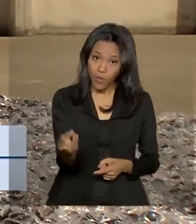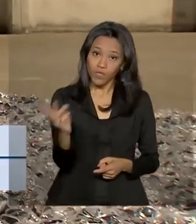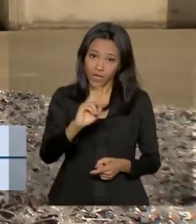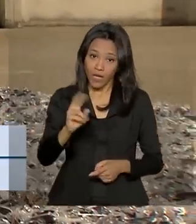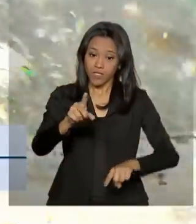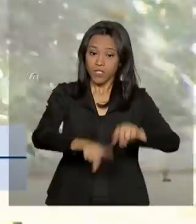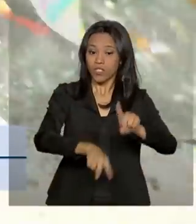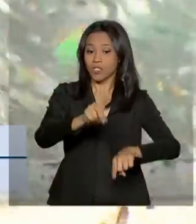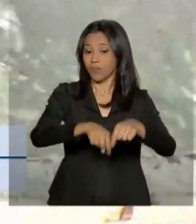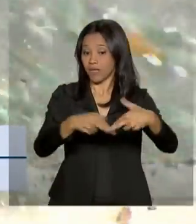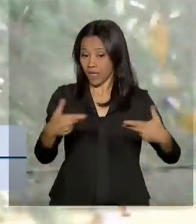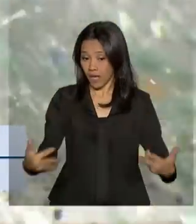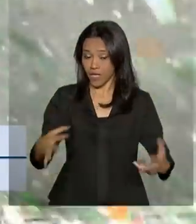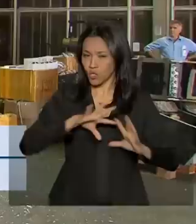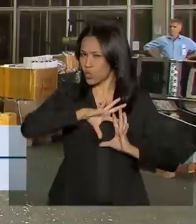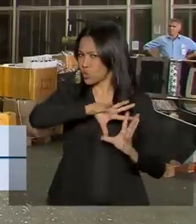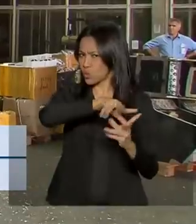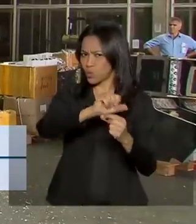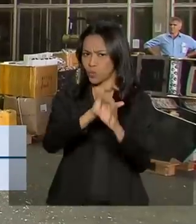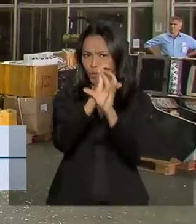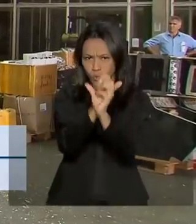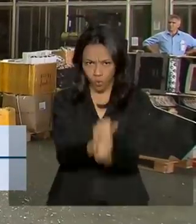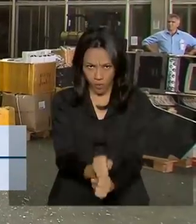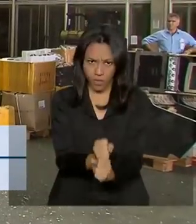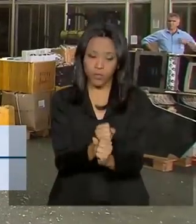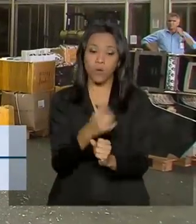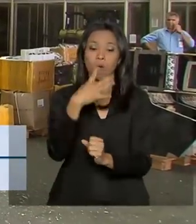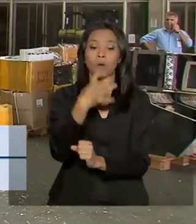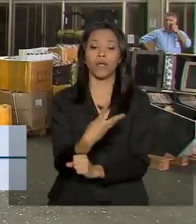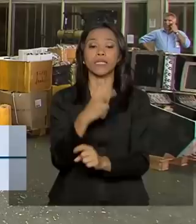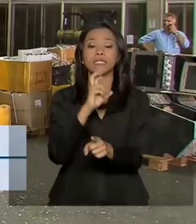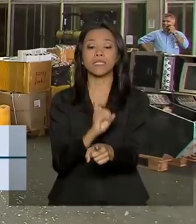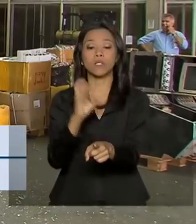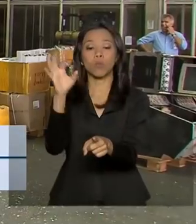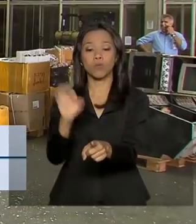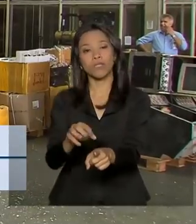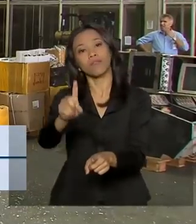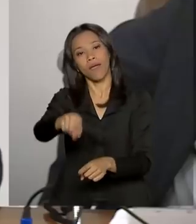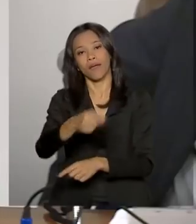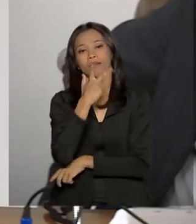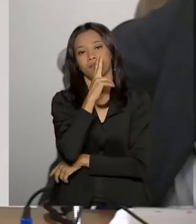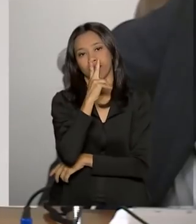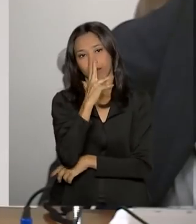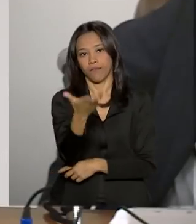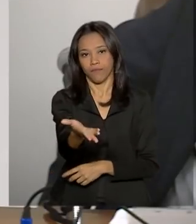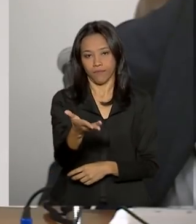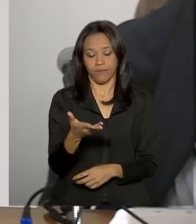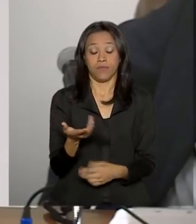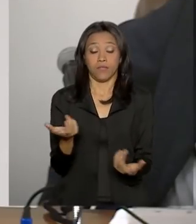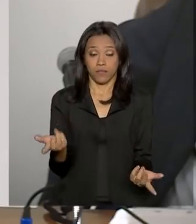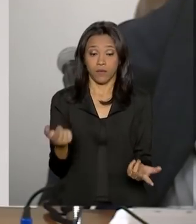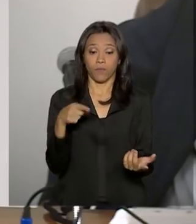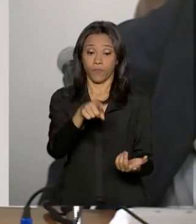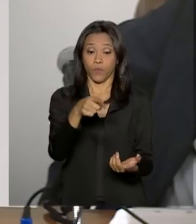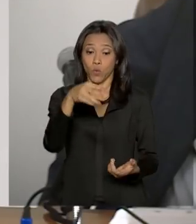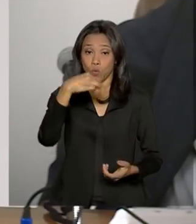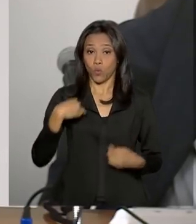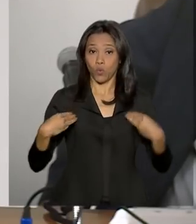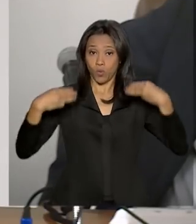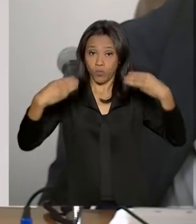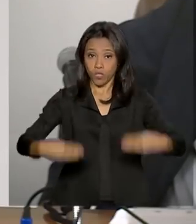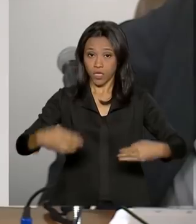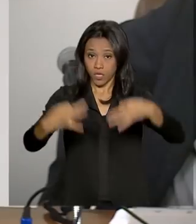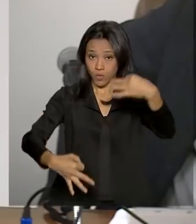mercadorias. Desse total, 45% eram cigarros. A estimativa do Ministério da Justiça